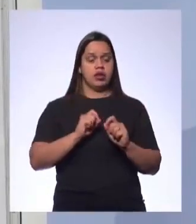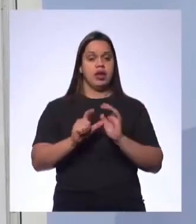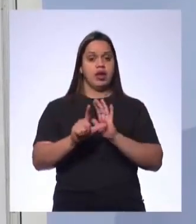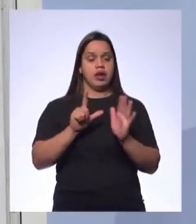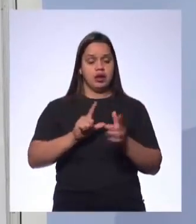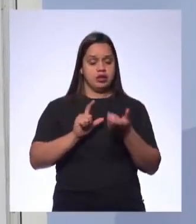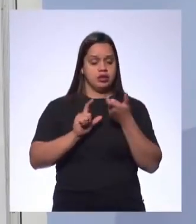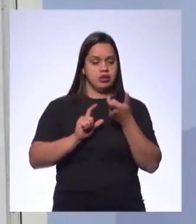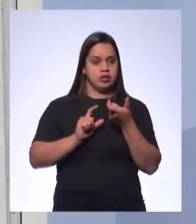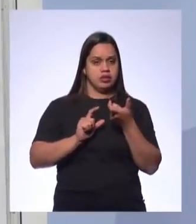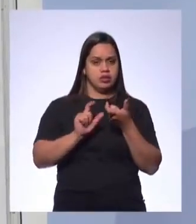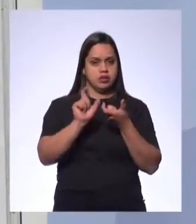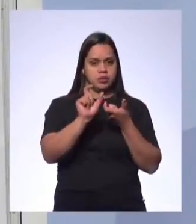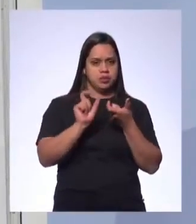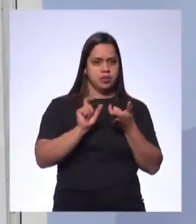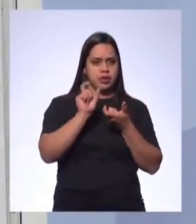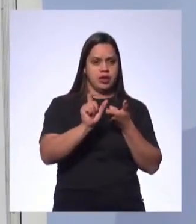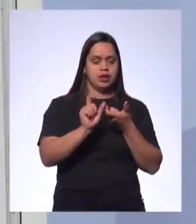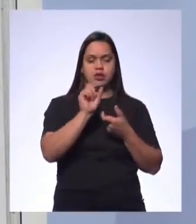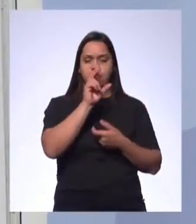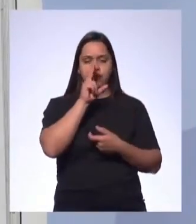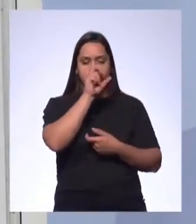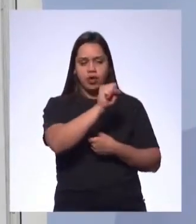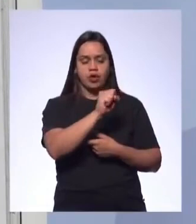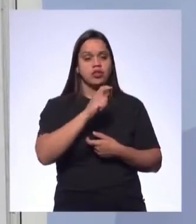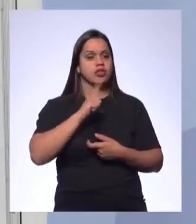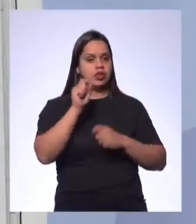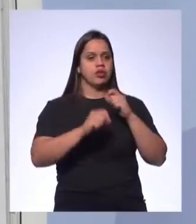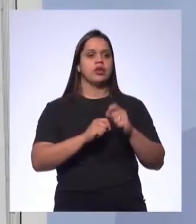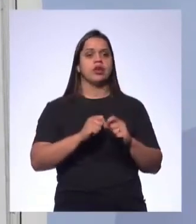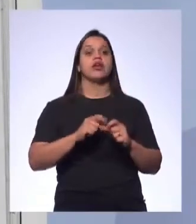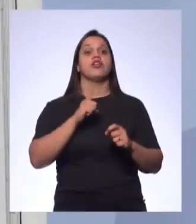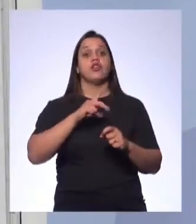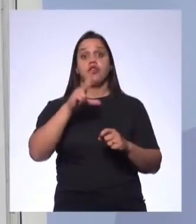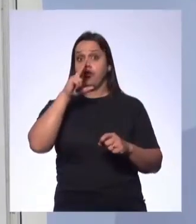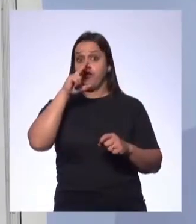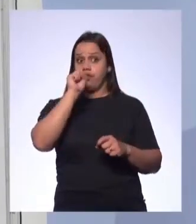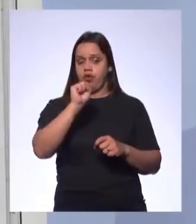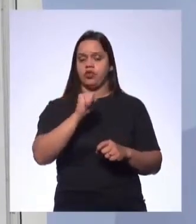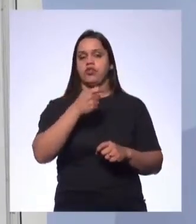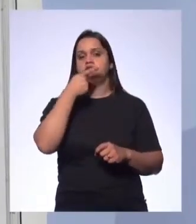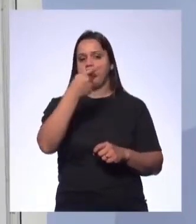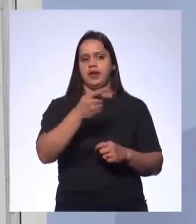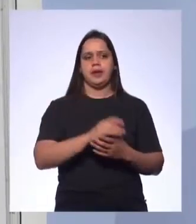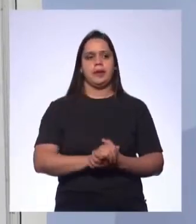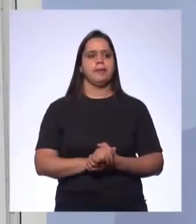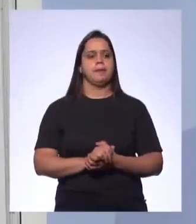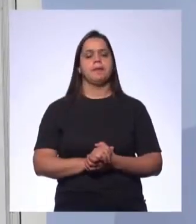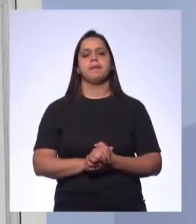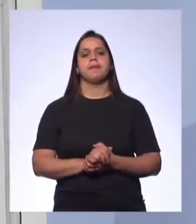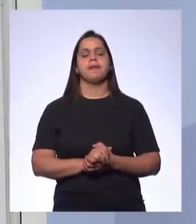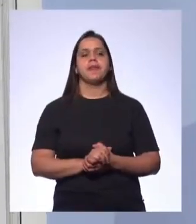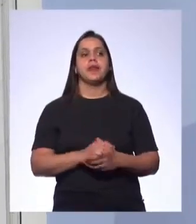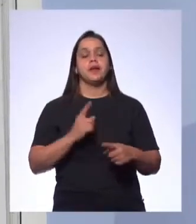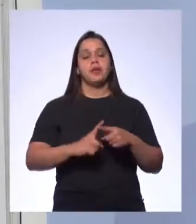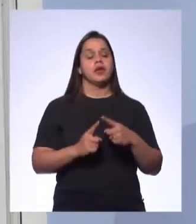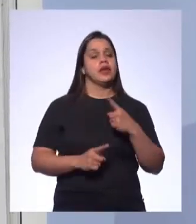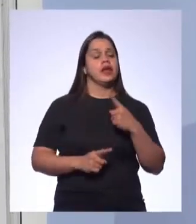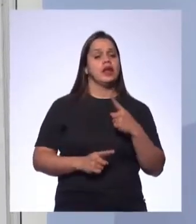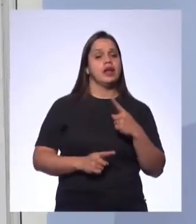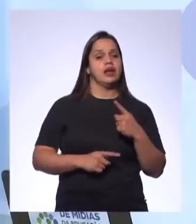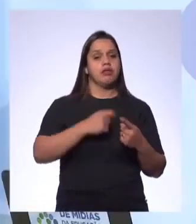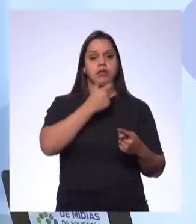da sílaba para mostrar que ali, naquela sílaba, ela é forte na pronúncia. Já que em inglês nós não temos